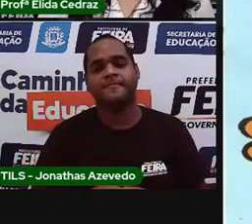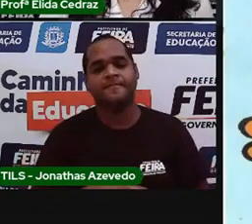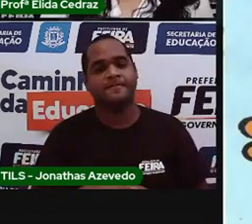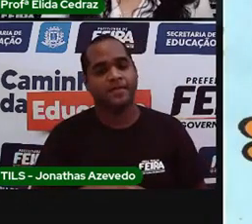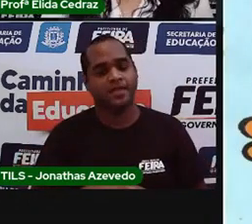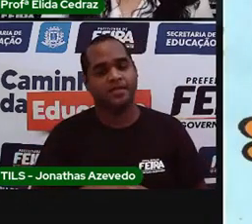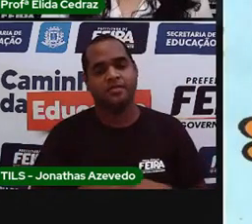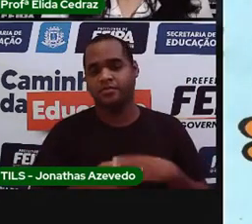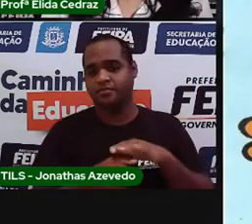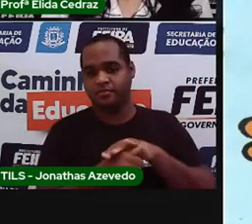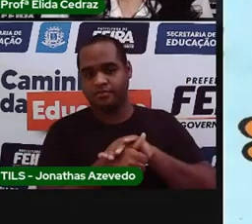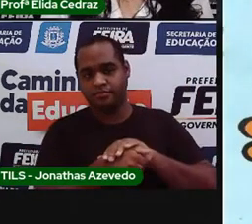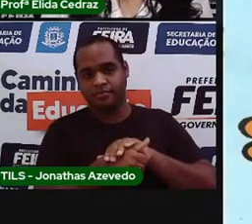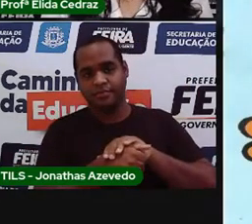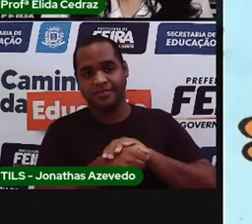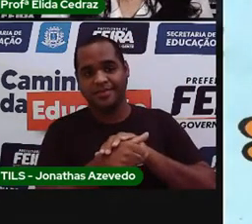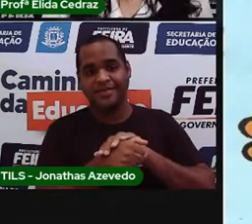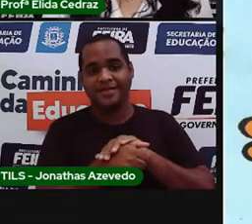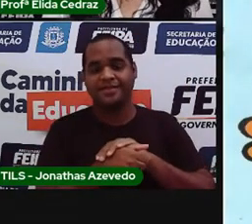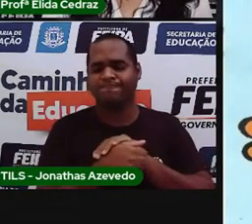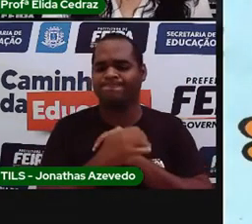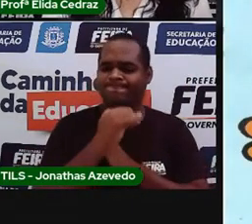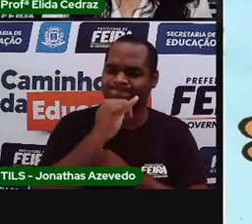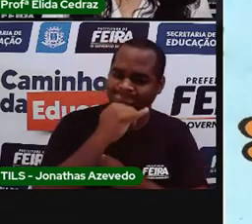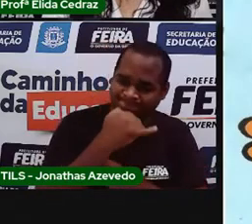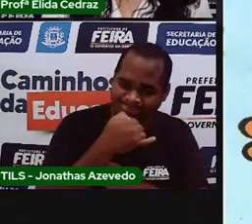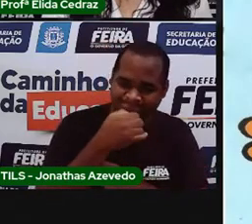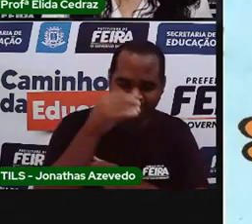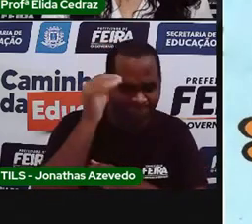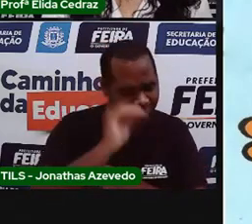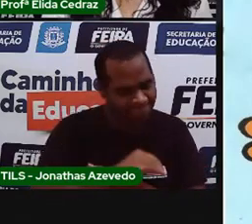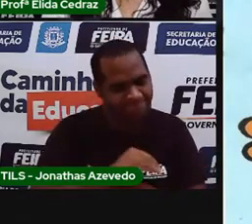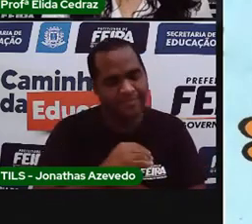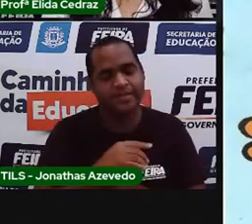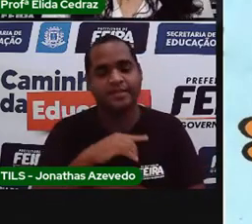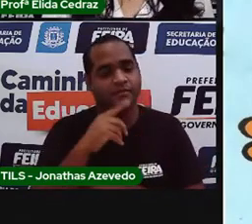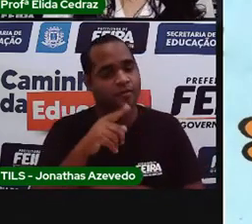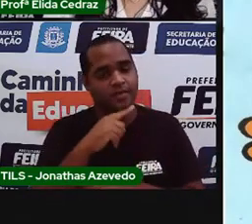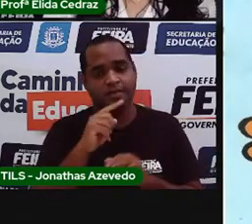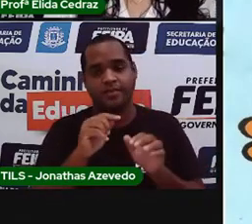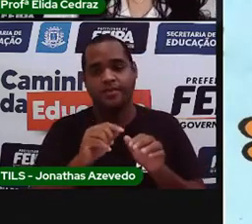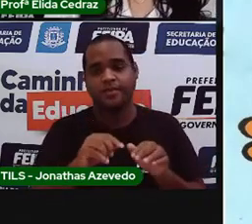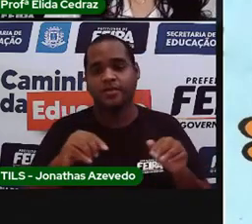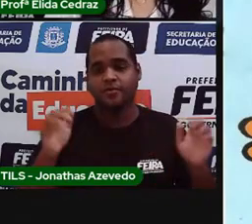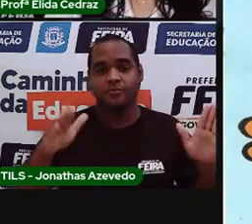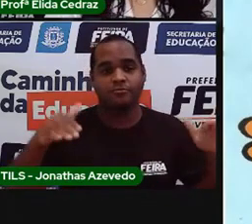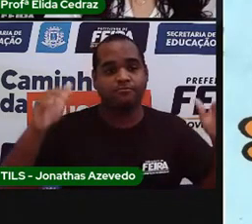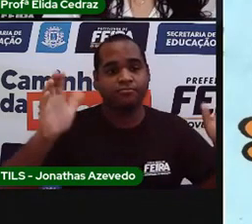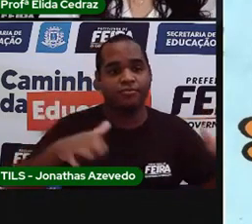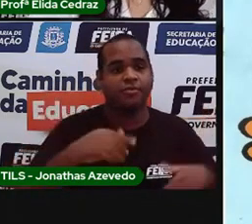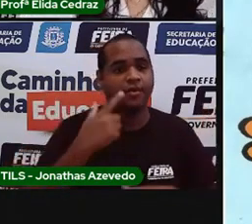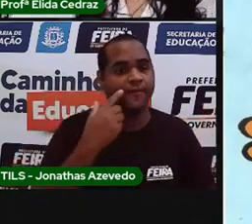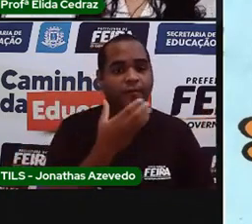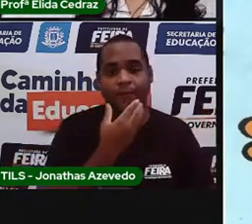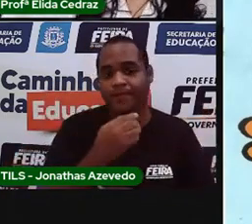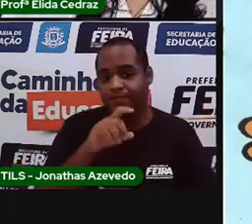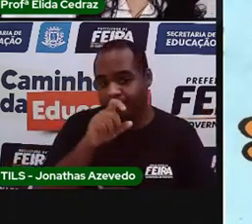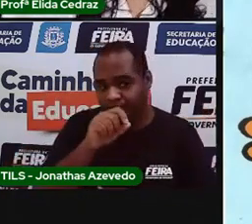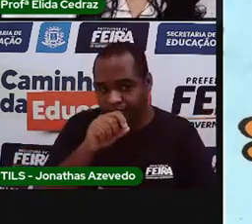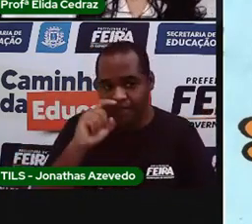O jabuti ficou tão triste porque não sabia voar. Mas quando viu o urubu